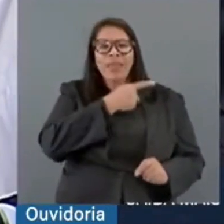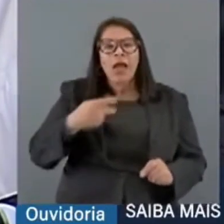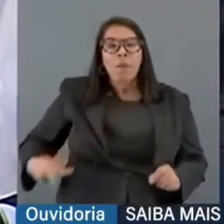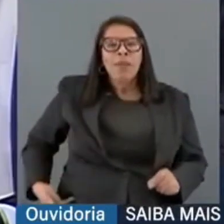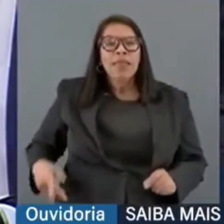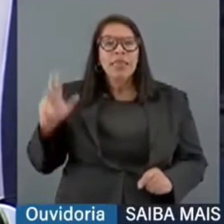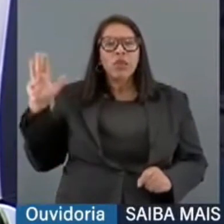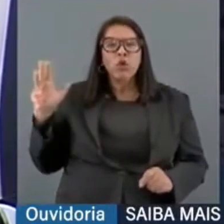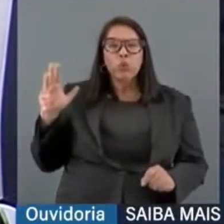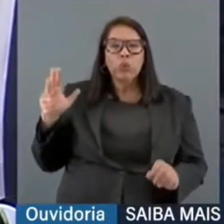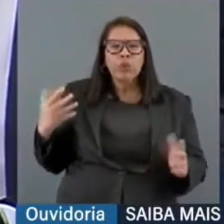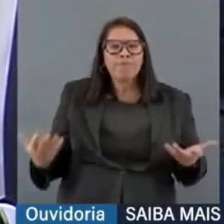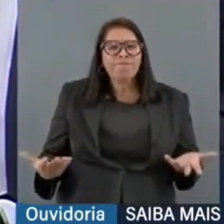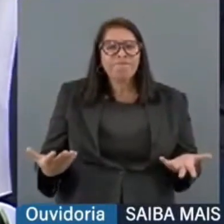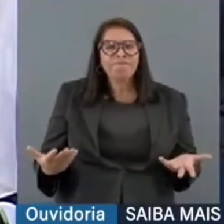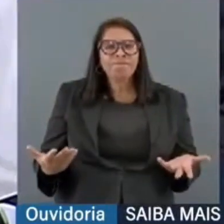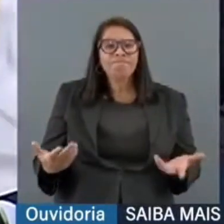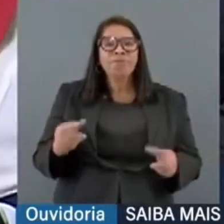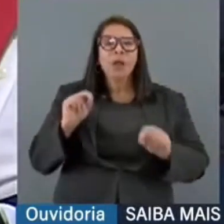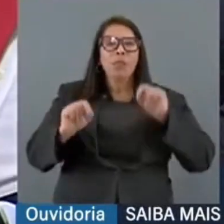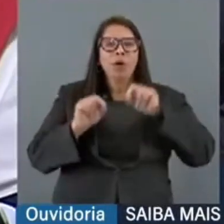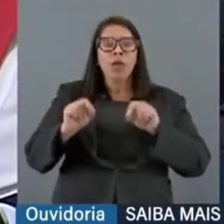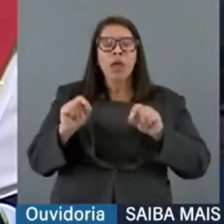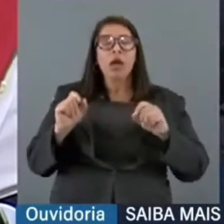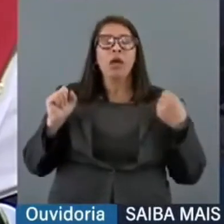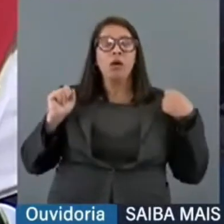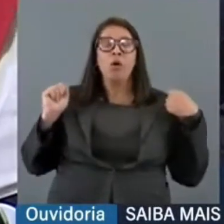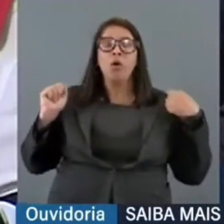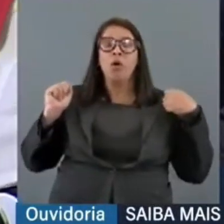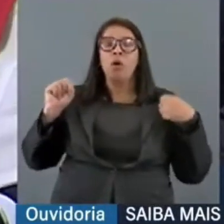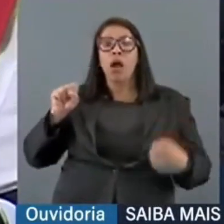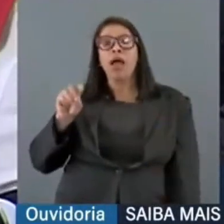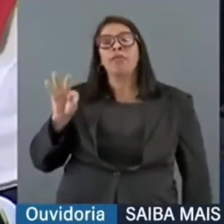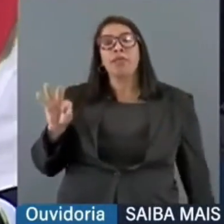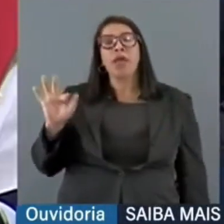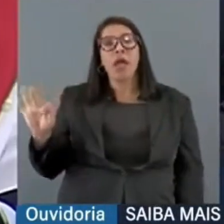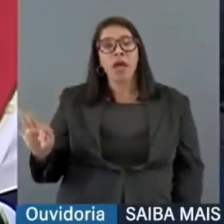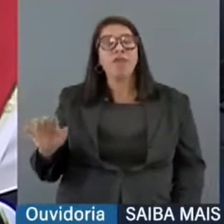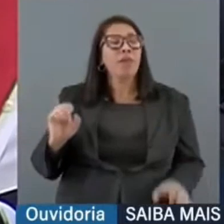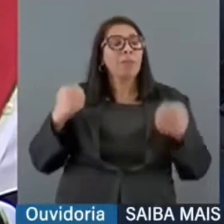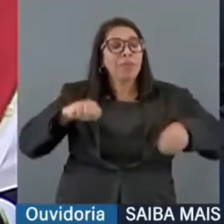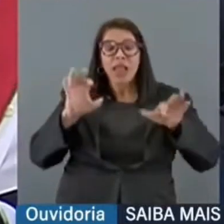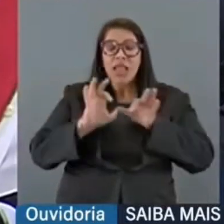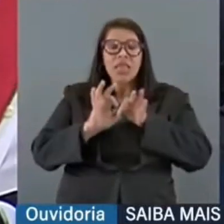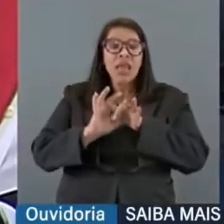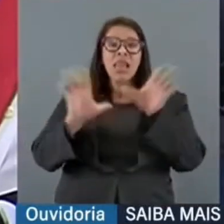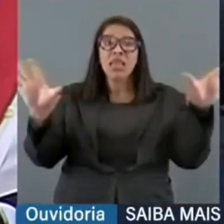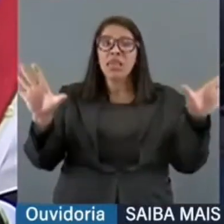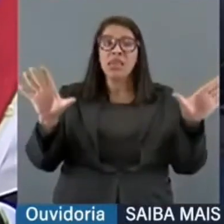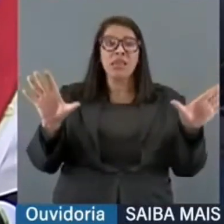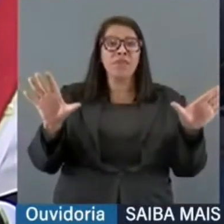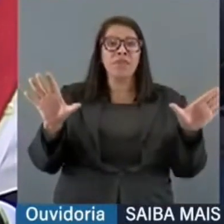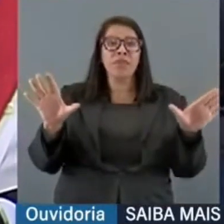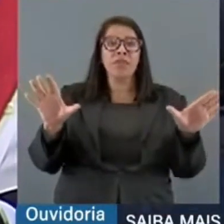República. Pelo fato de que o Supremo Tribunal Federal é um órgão que tem que ser independente, é uma instituição que tem que ser